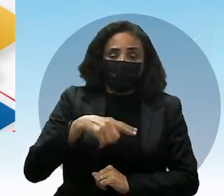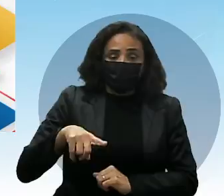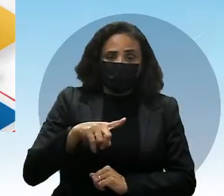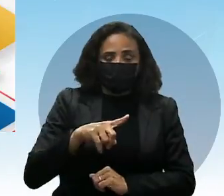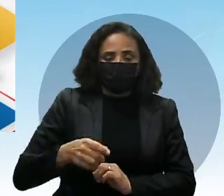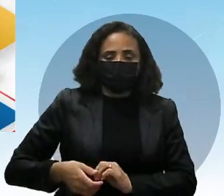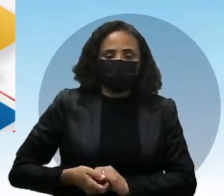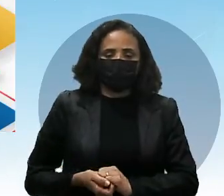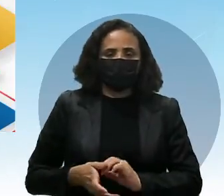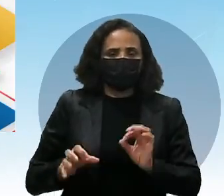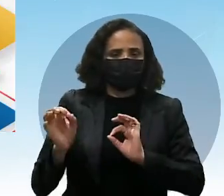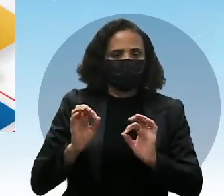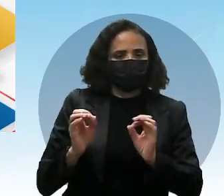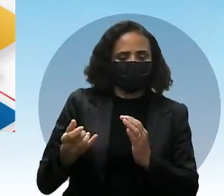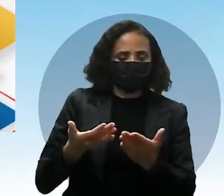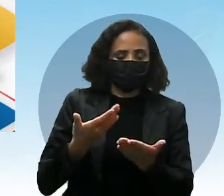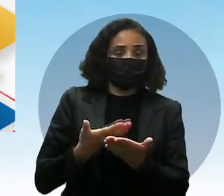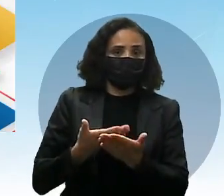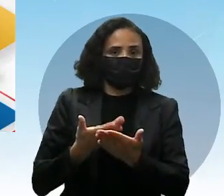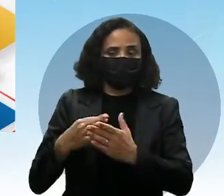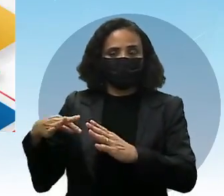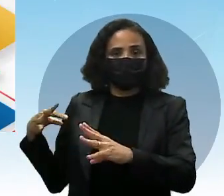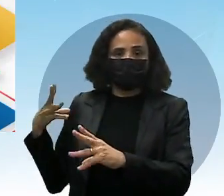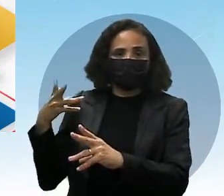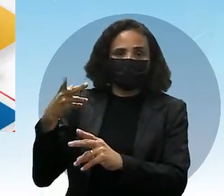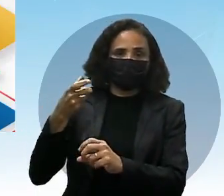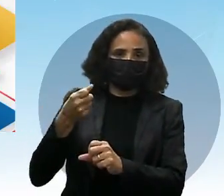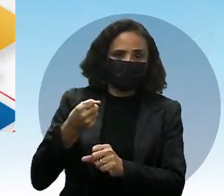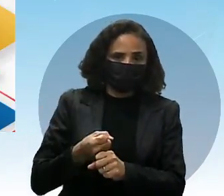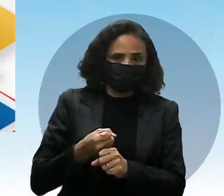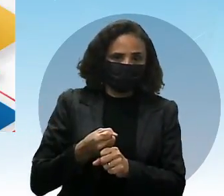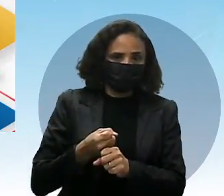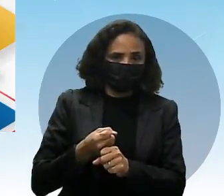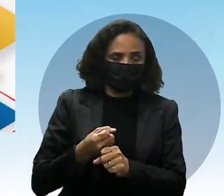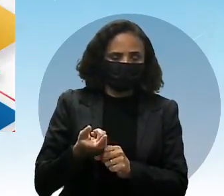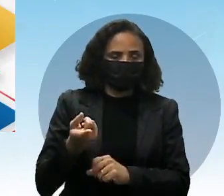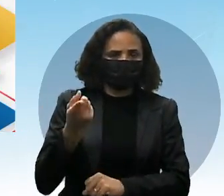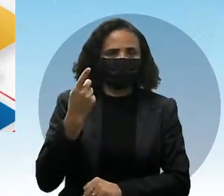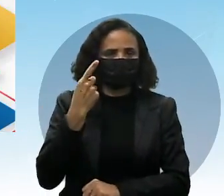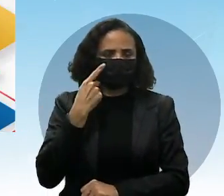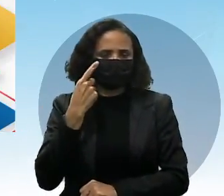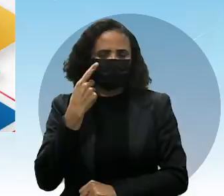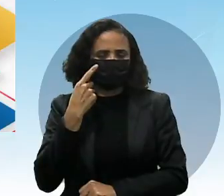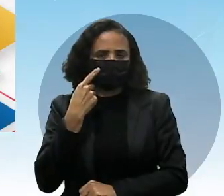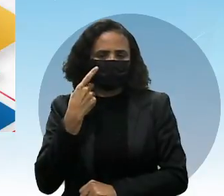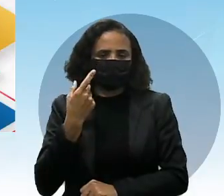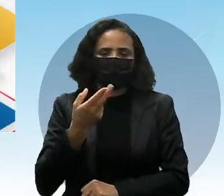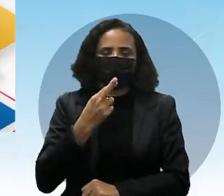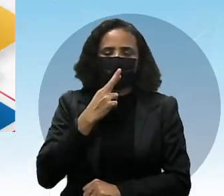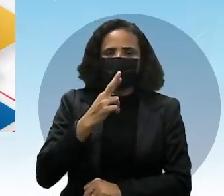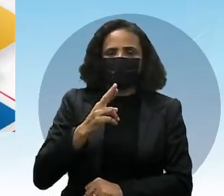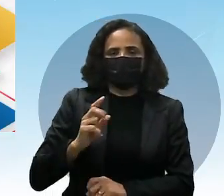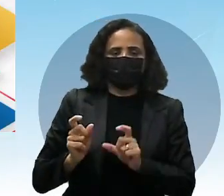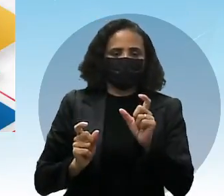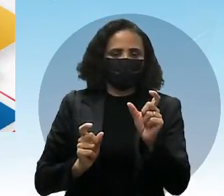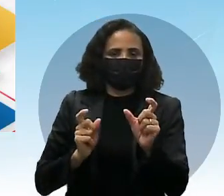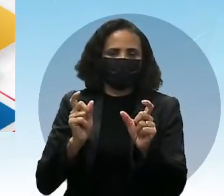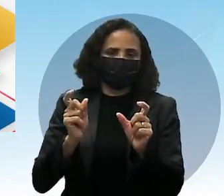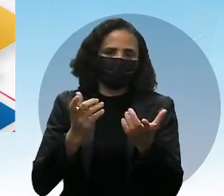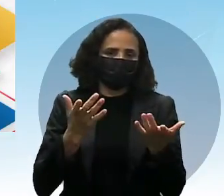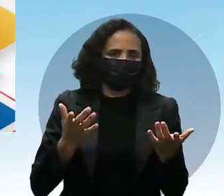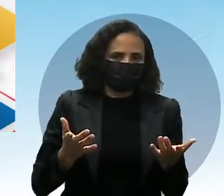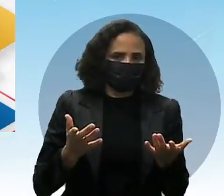fazendo uma apreciação a respeito do vocabulário das palavras, você responde